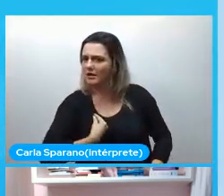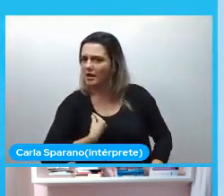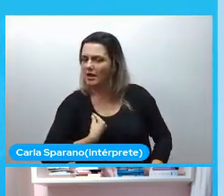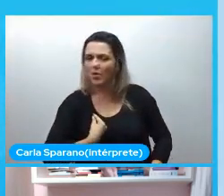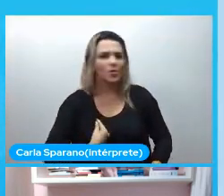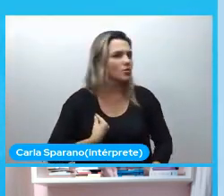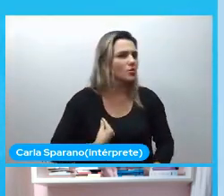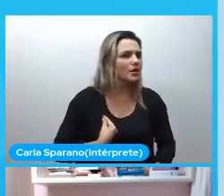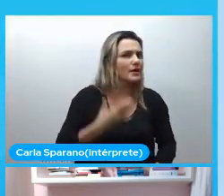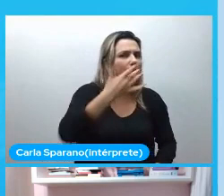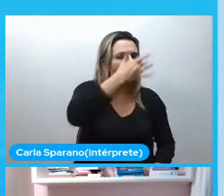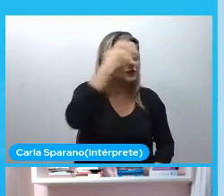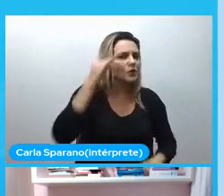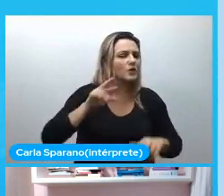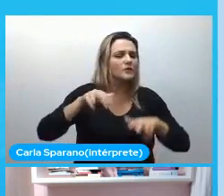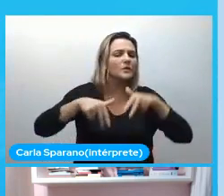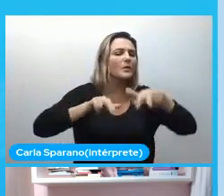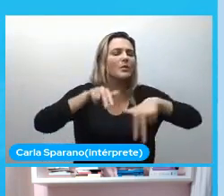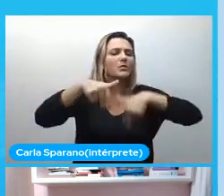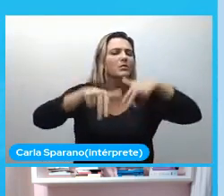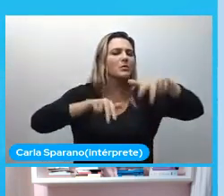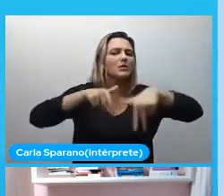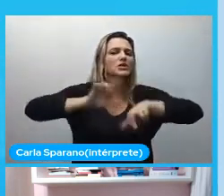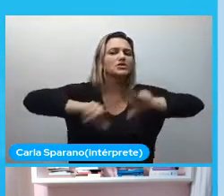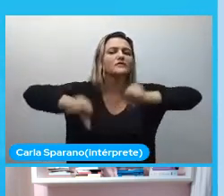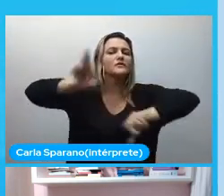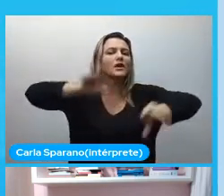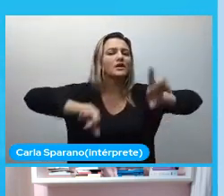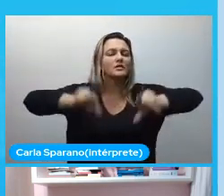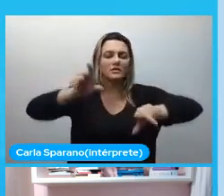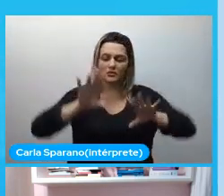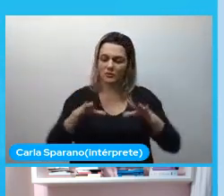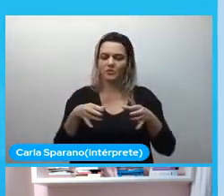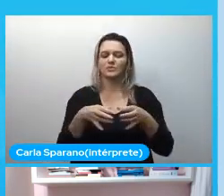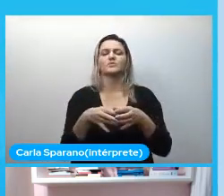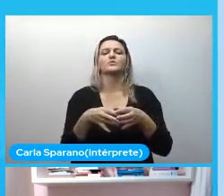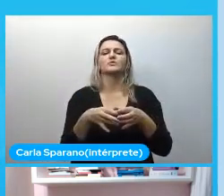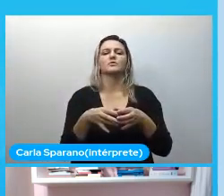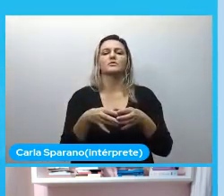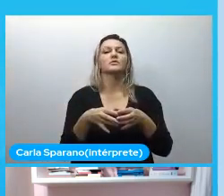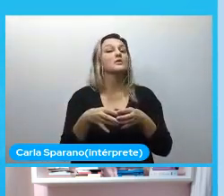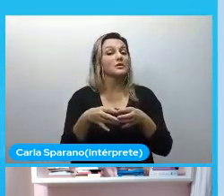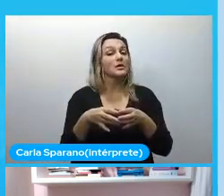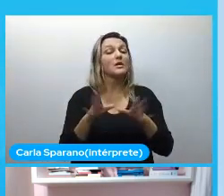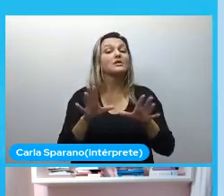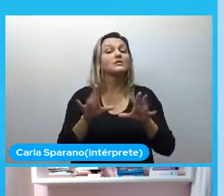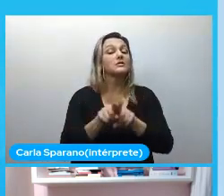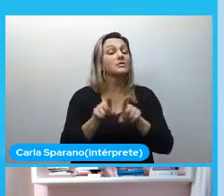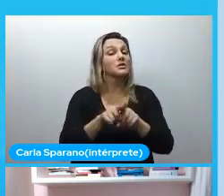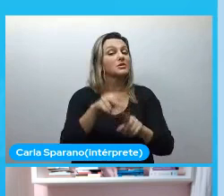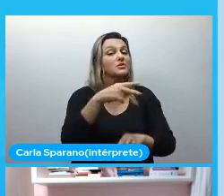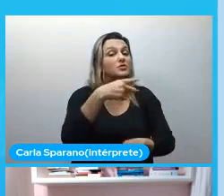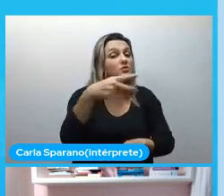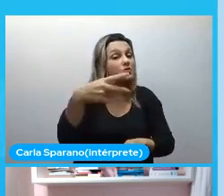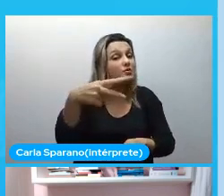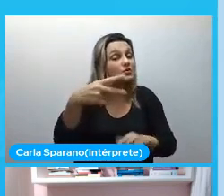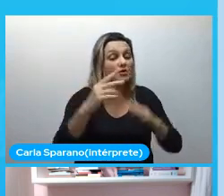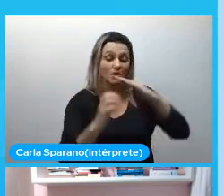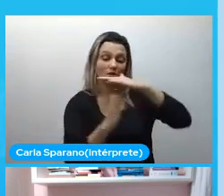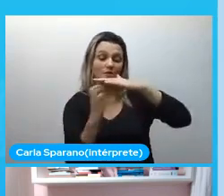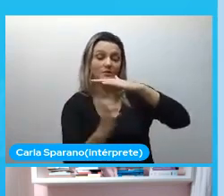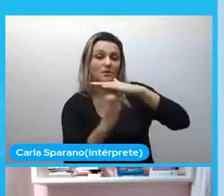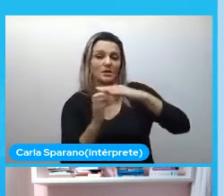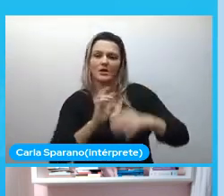evento e não só sobre comunidade a gente está falando também sobre sua empresa a gente está falando que não basta